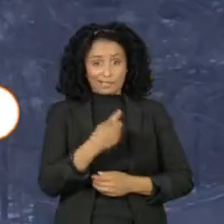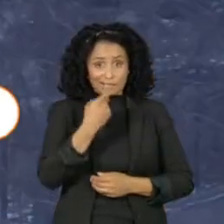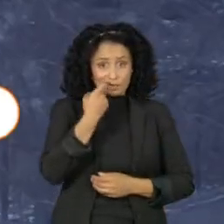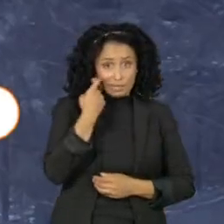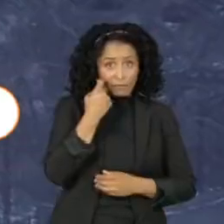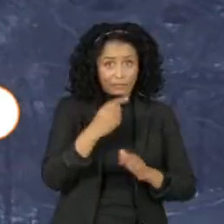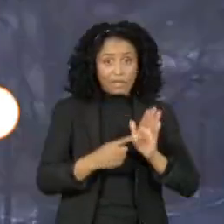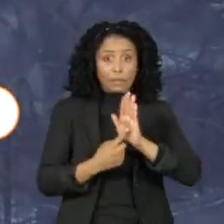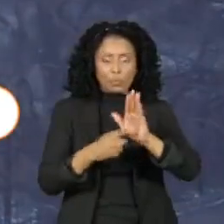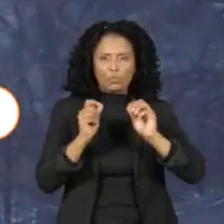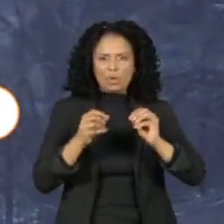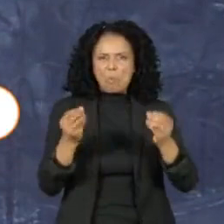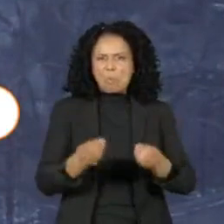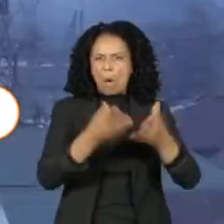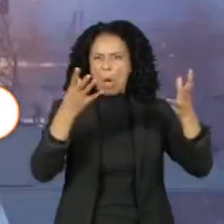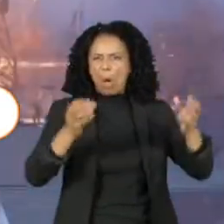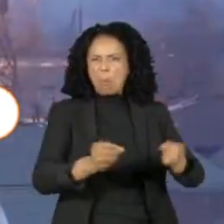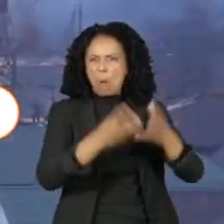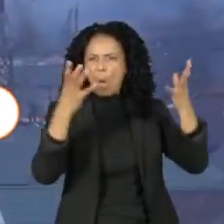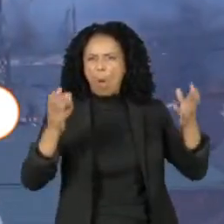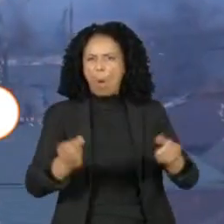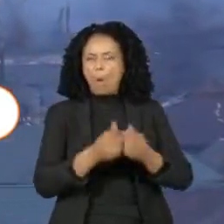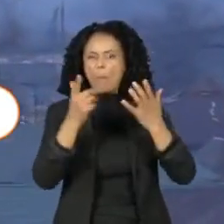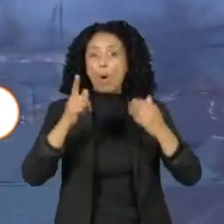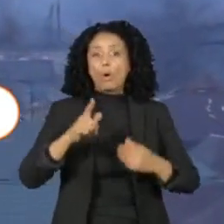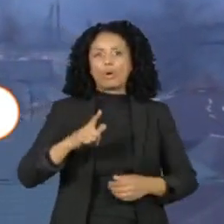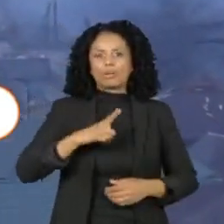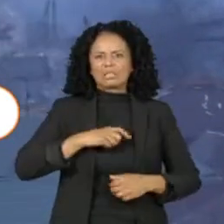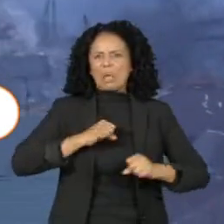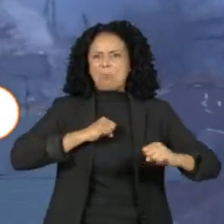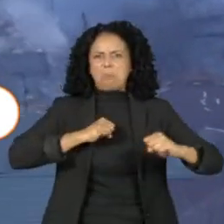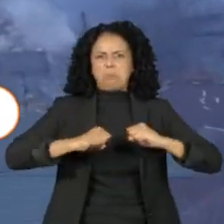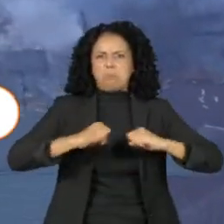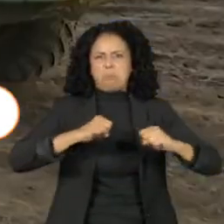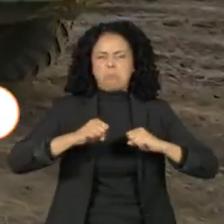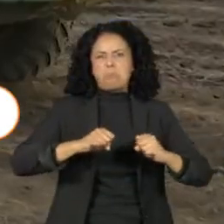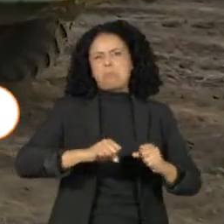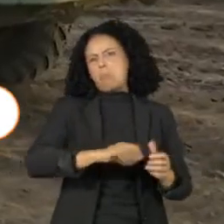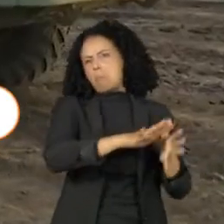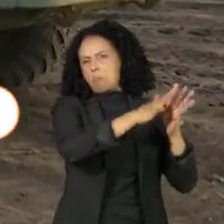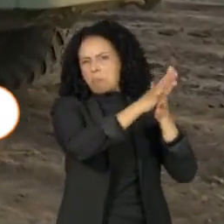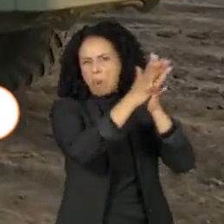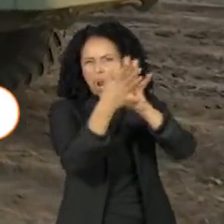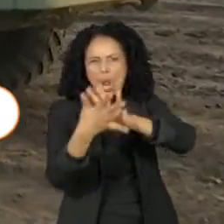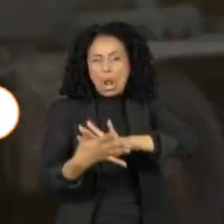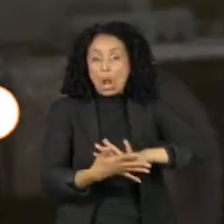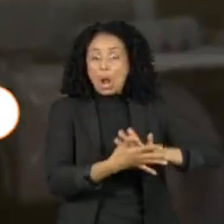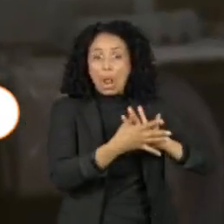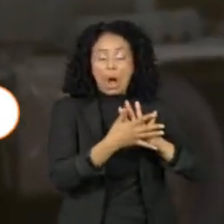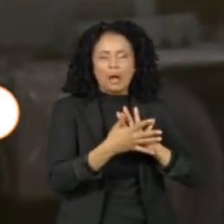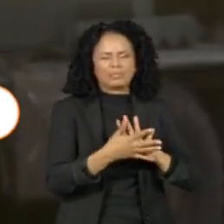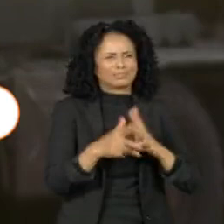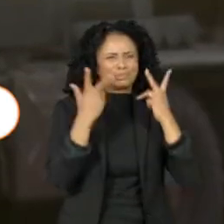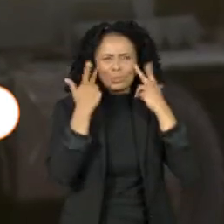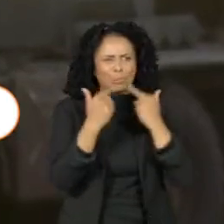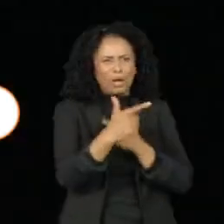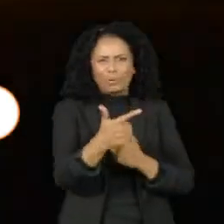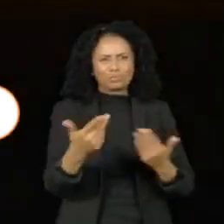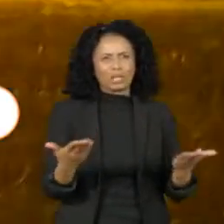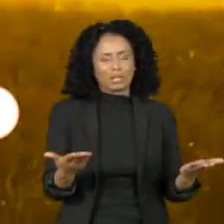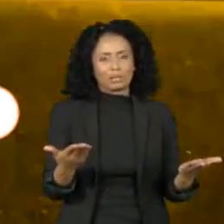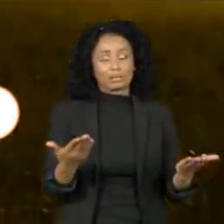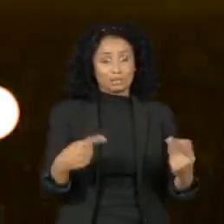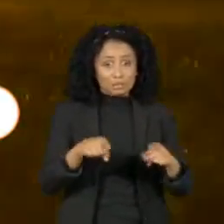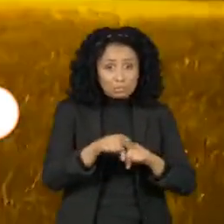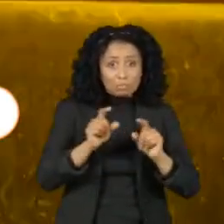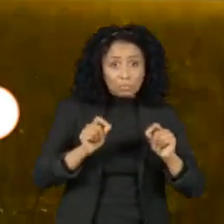mostraram que explosões sacudiram o Mar Báltico antes dos vazamentos, que são considerados incomuns. Aliado a isso,